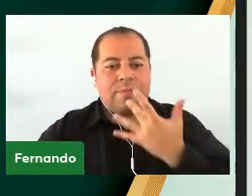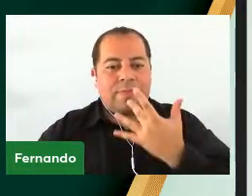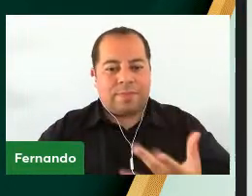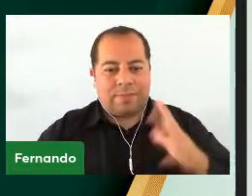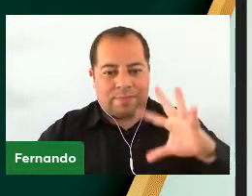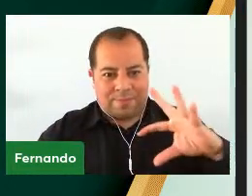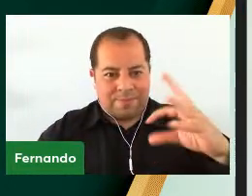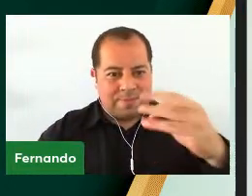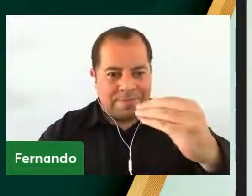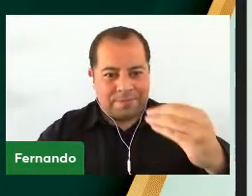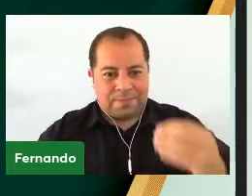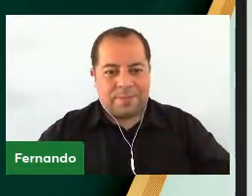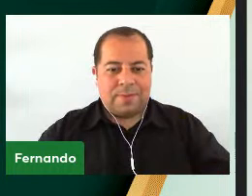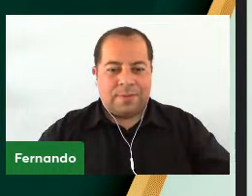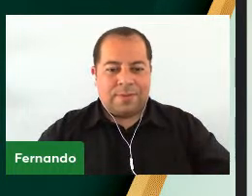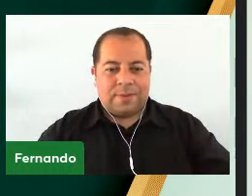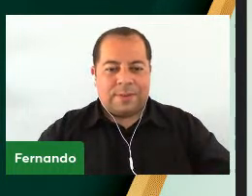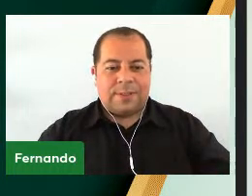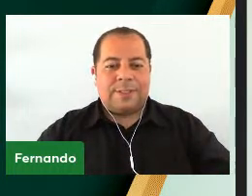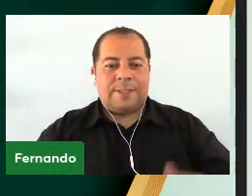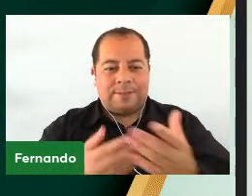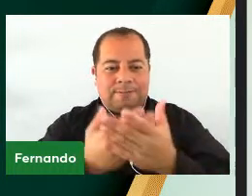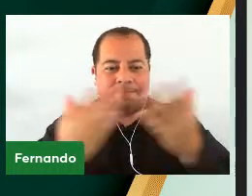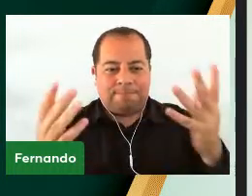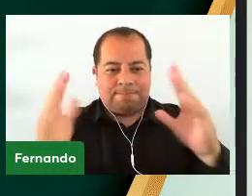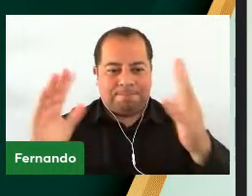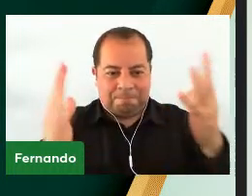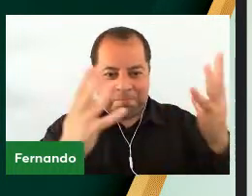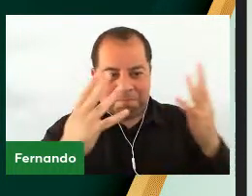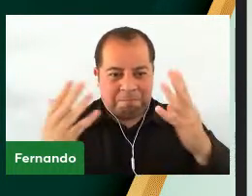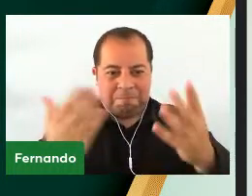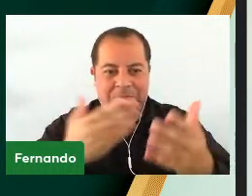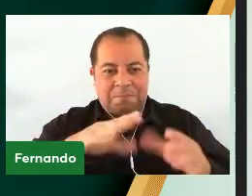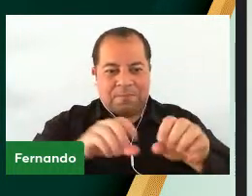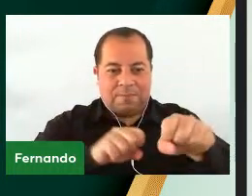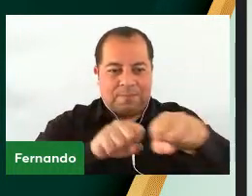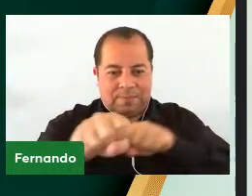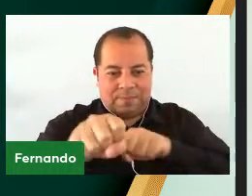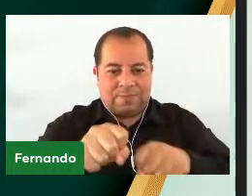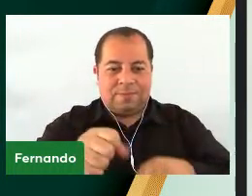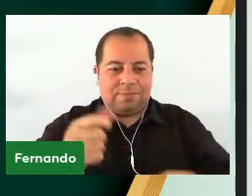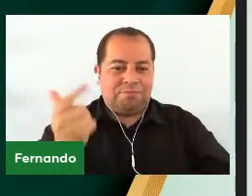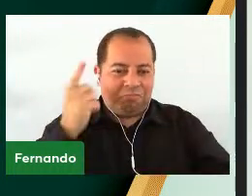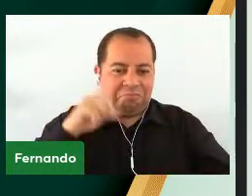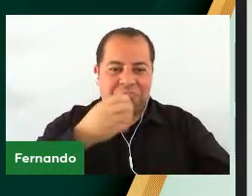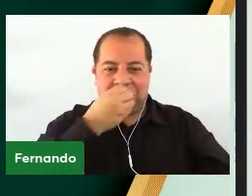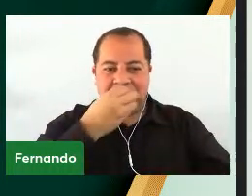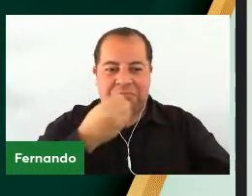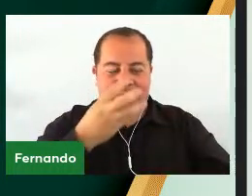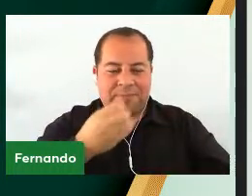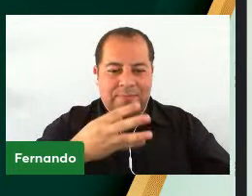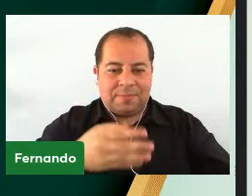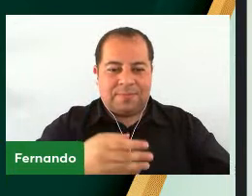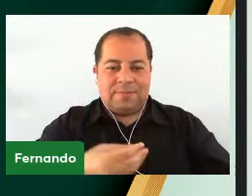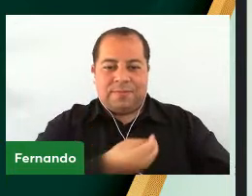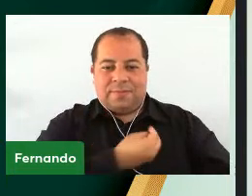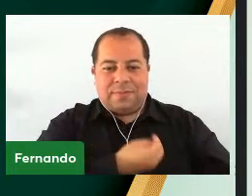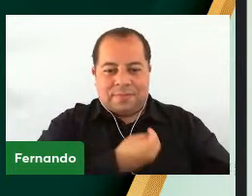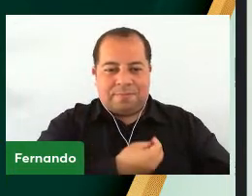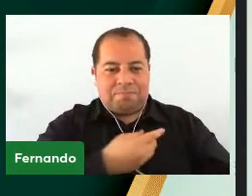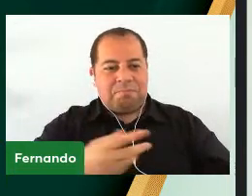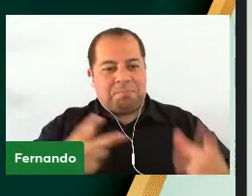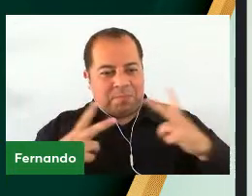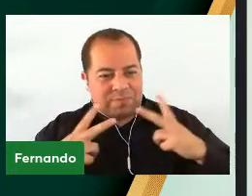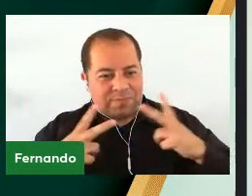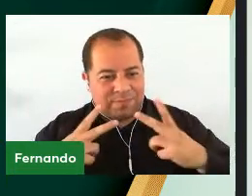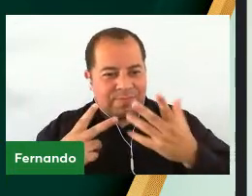todas. Gostaria de parabenizar todos os formandos. Desejar muito sucesso na sua vida pessoal, profissional.